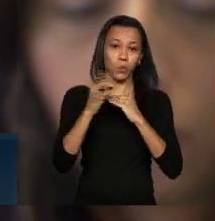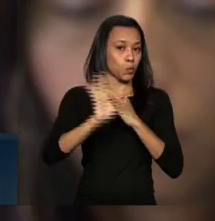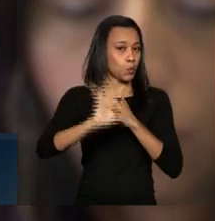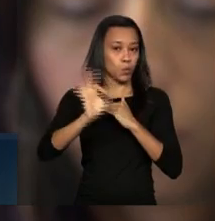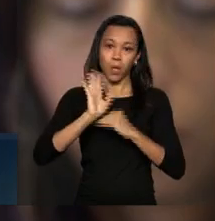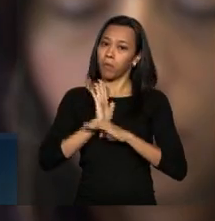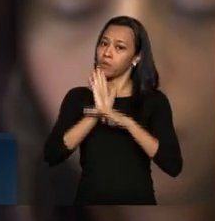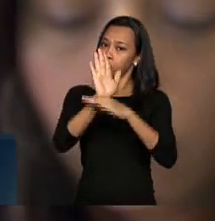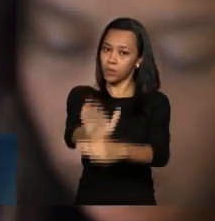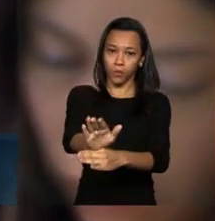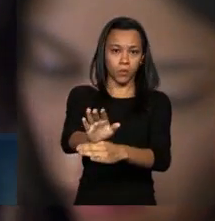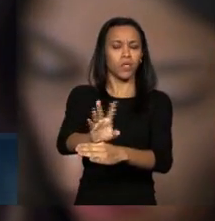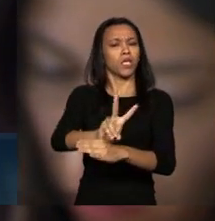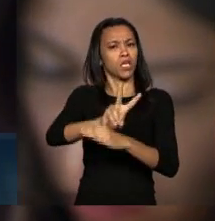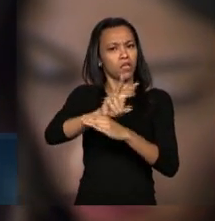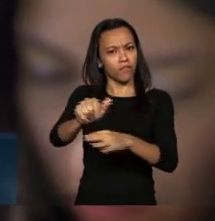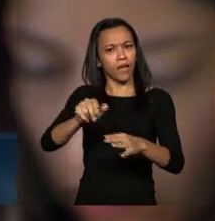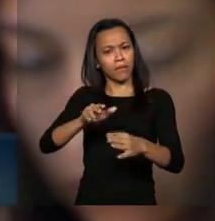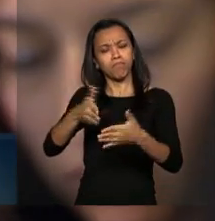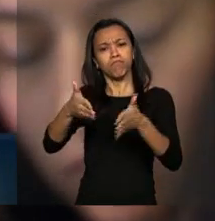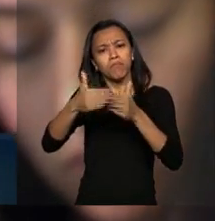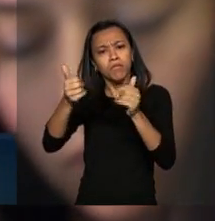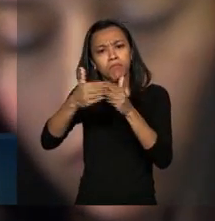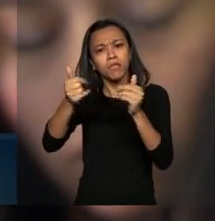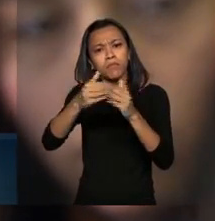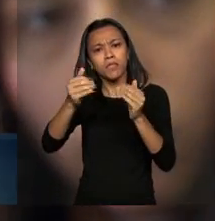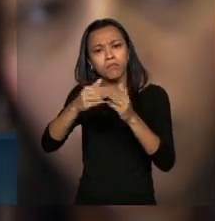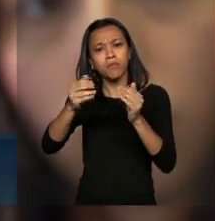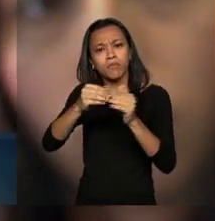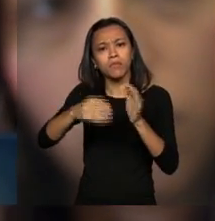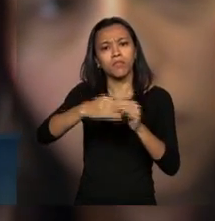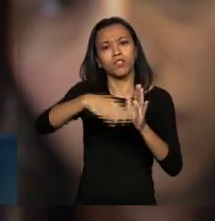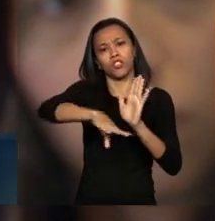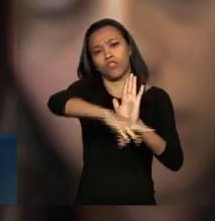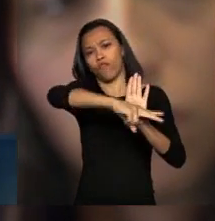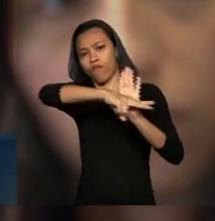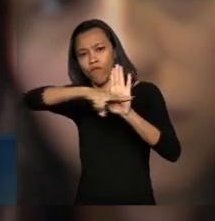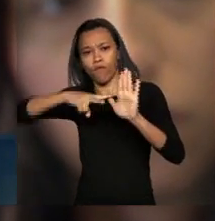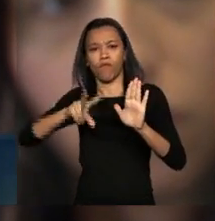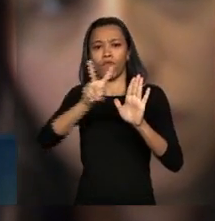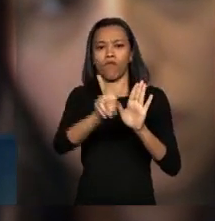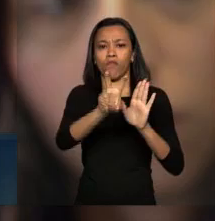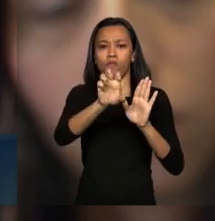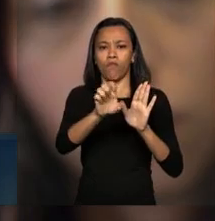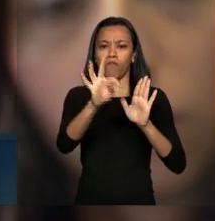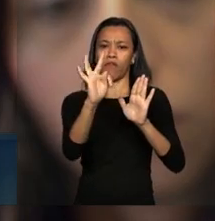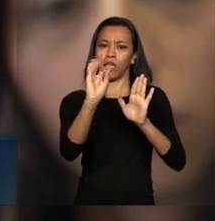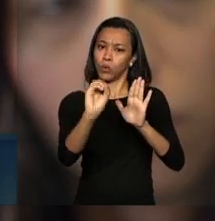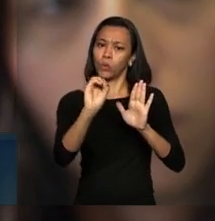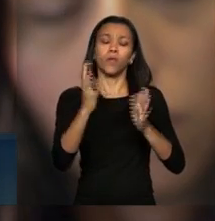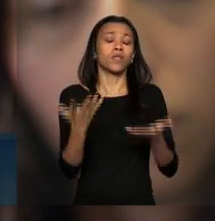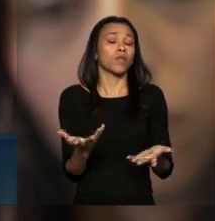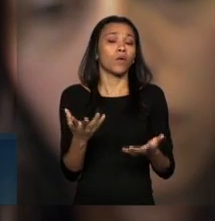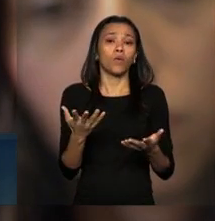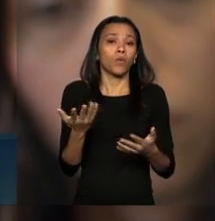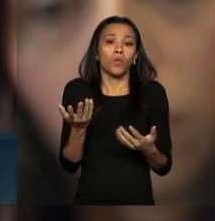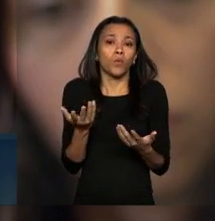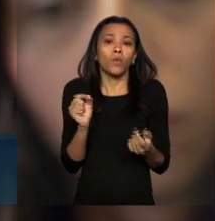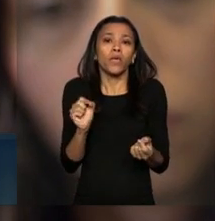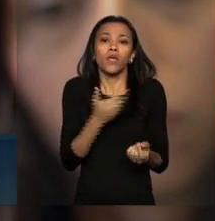e que vão pressionar para o veto então eu queria saber qual que a estratégia do governo para tentar acalmar as centrais